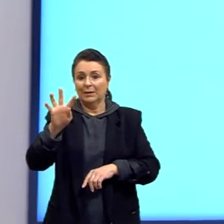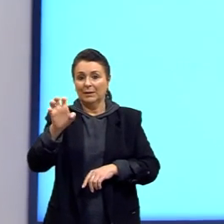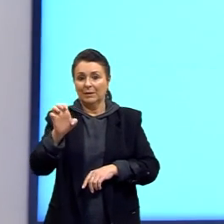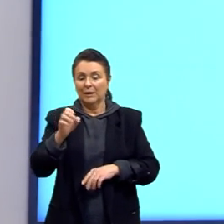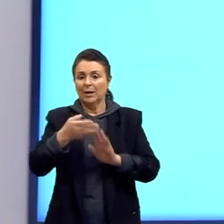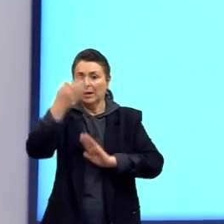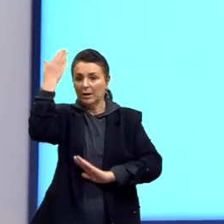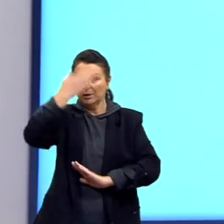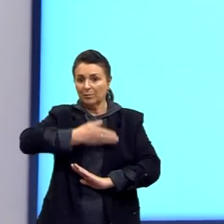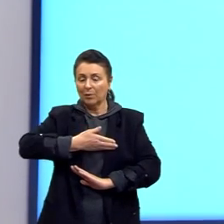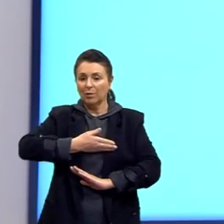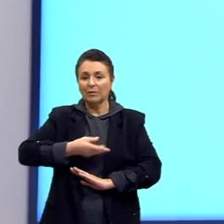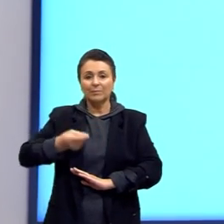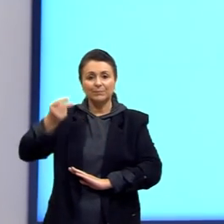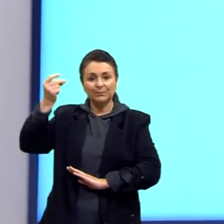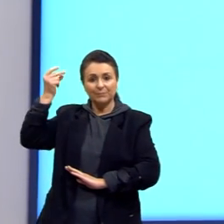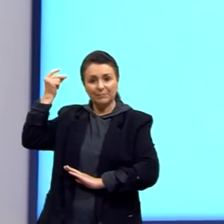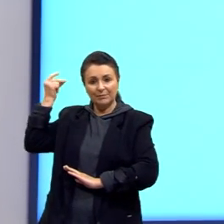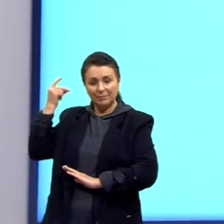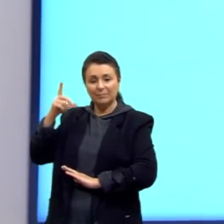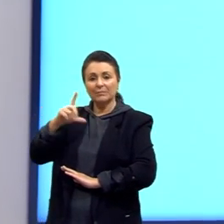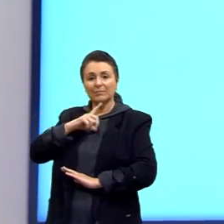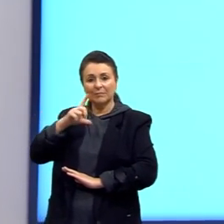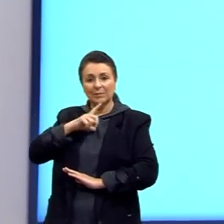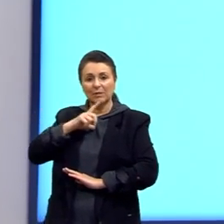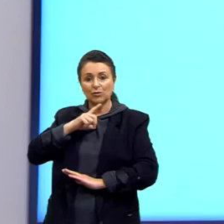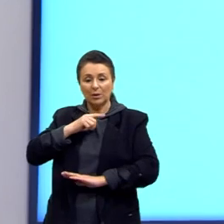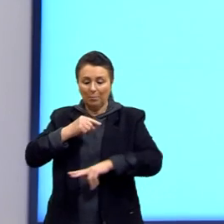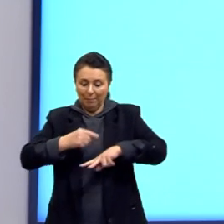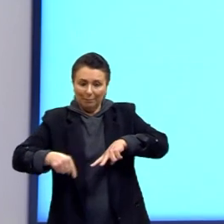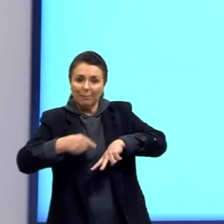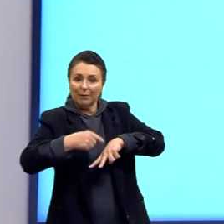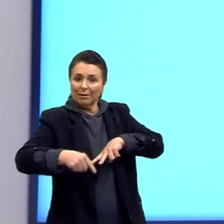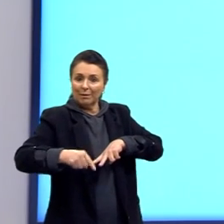que a ancestralidade dela tinha pernas.